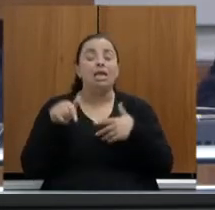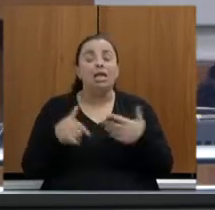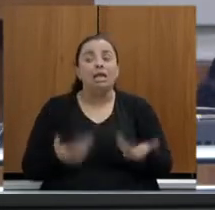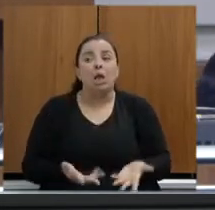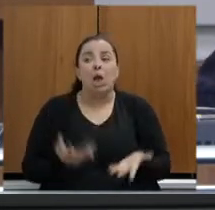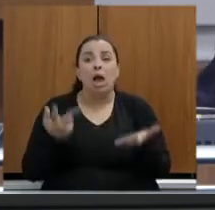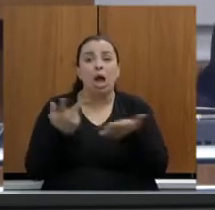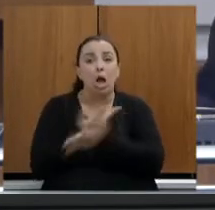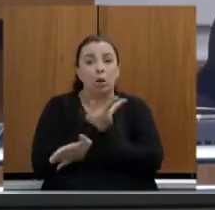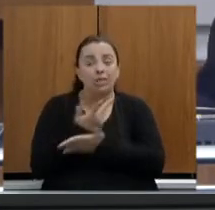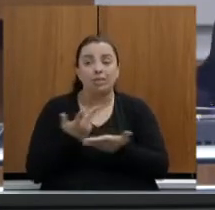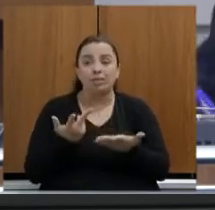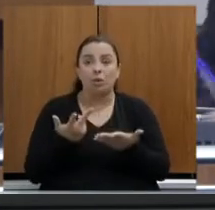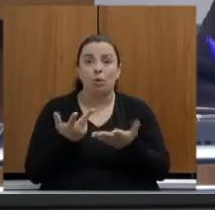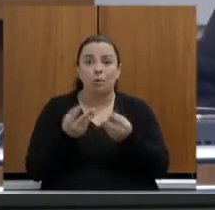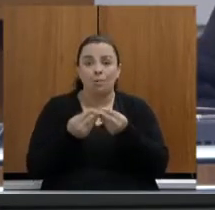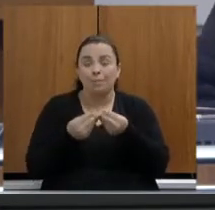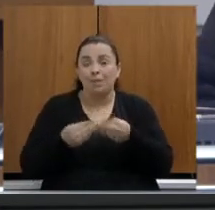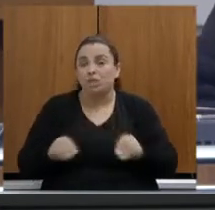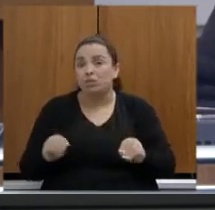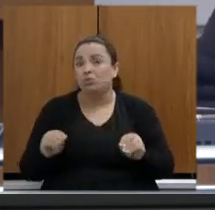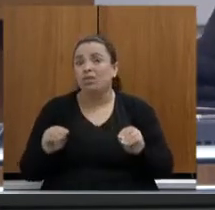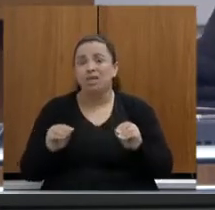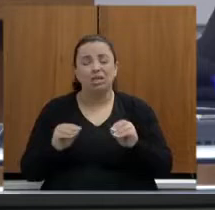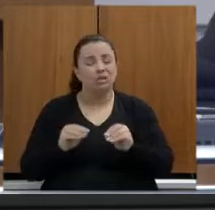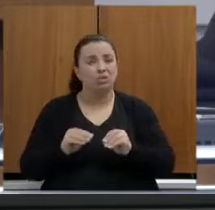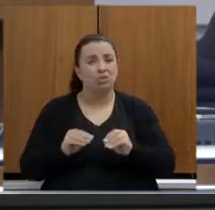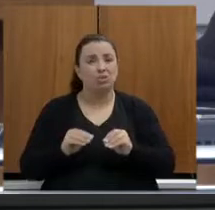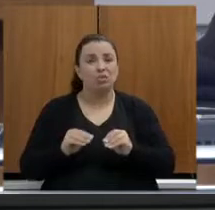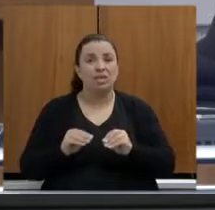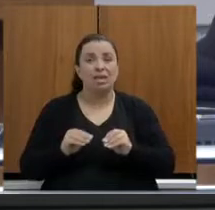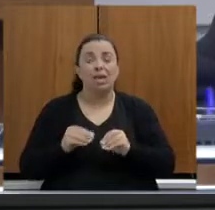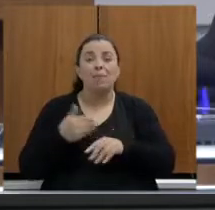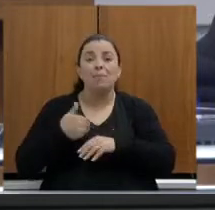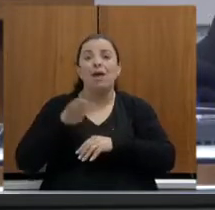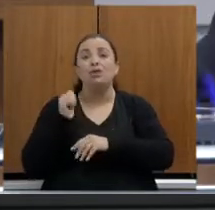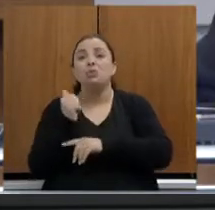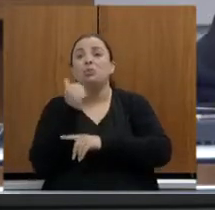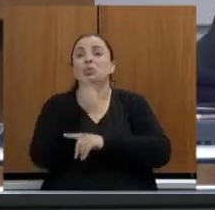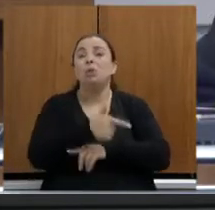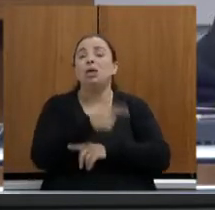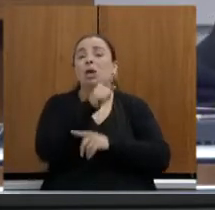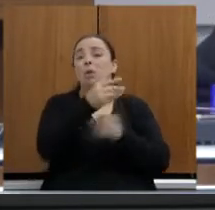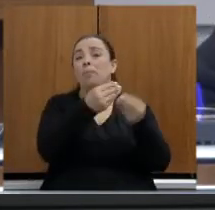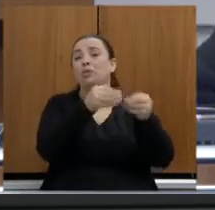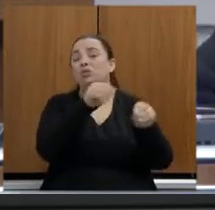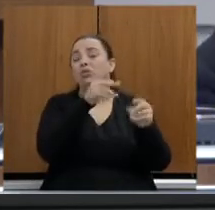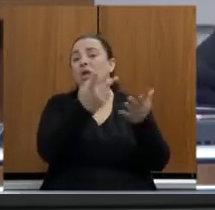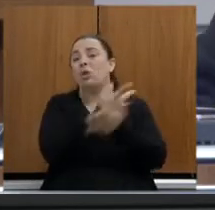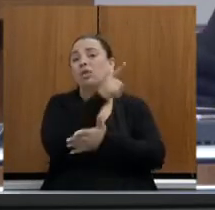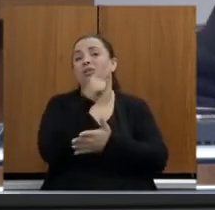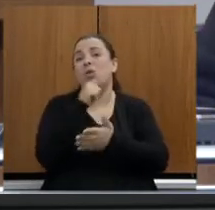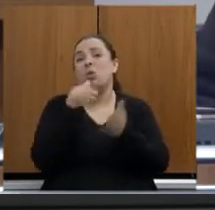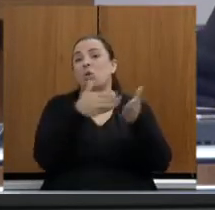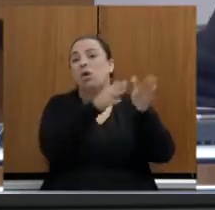dos impactos no Paraupeba. Por exemplo, perda de arrecadação,